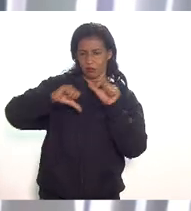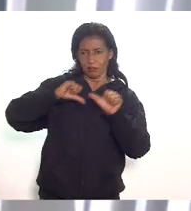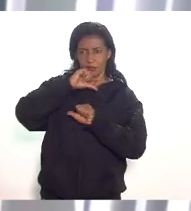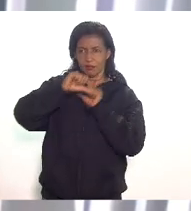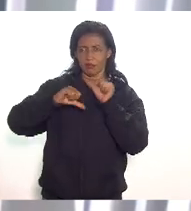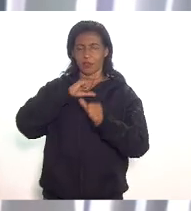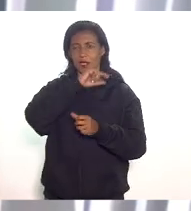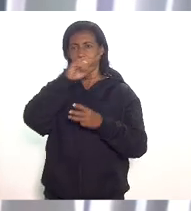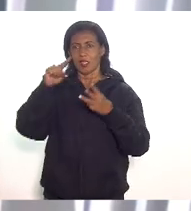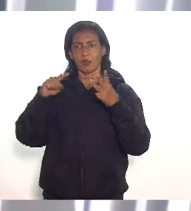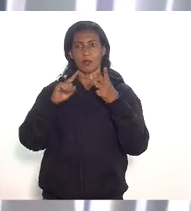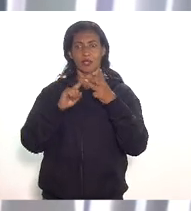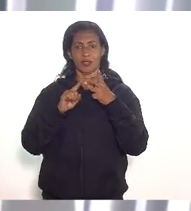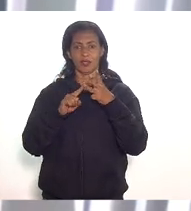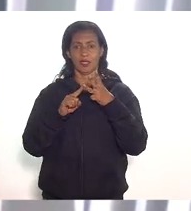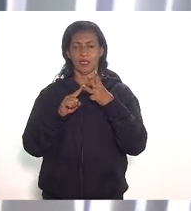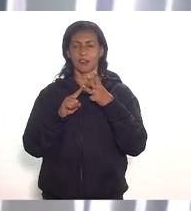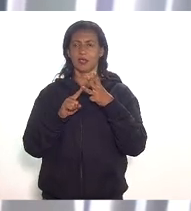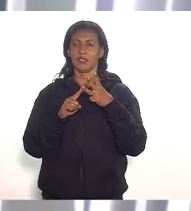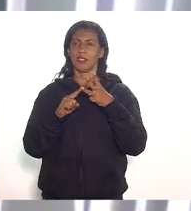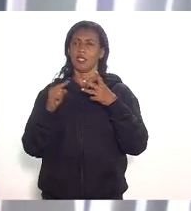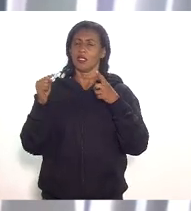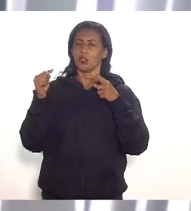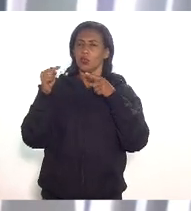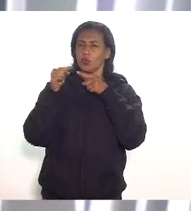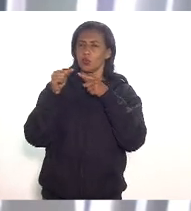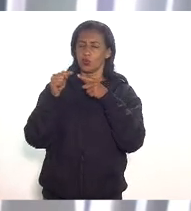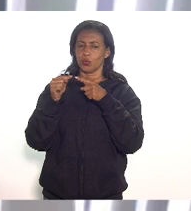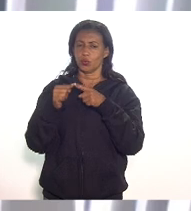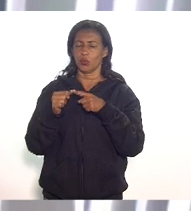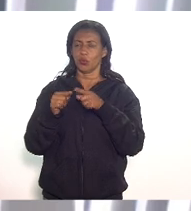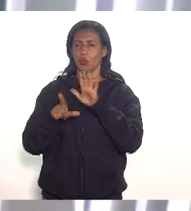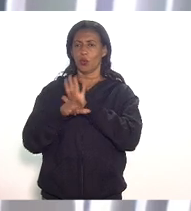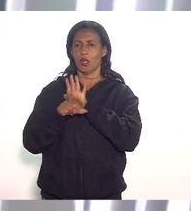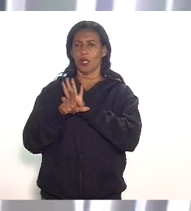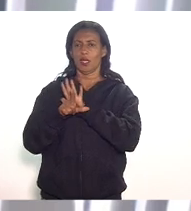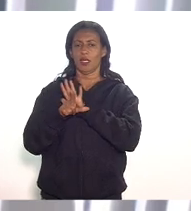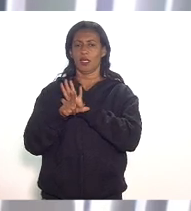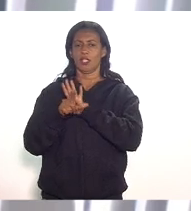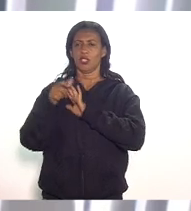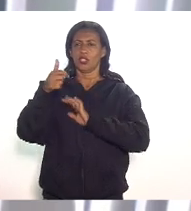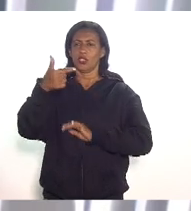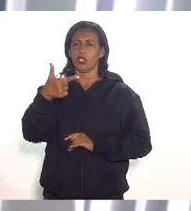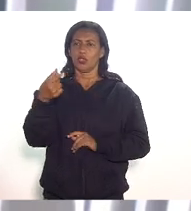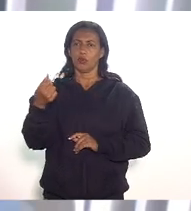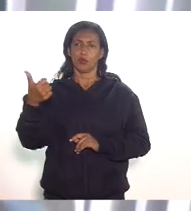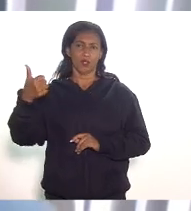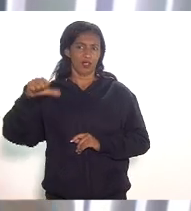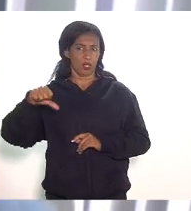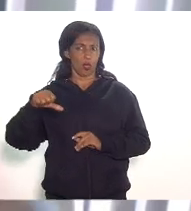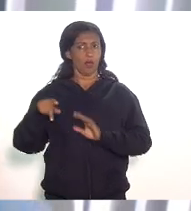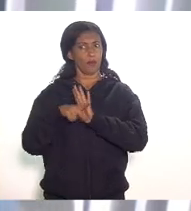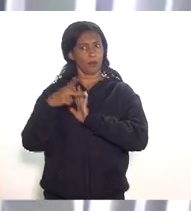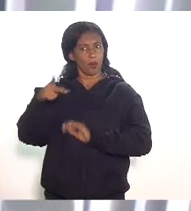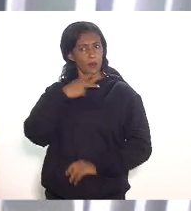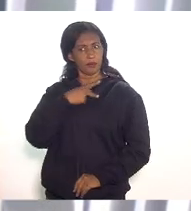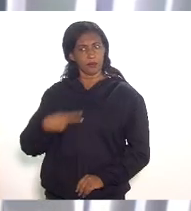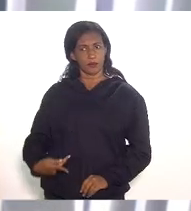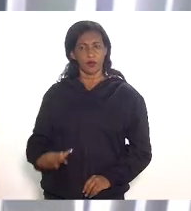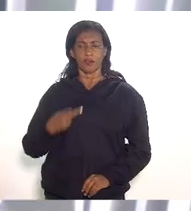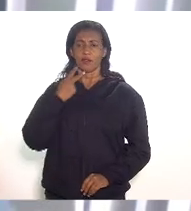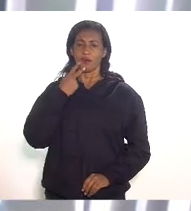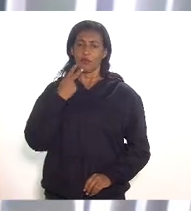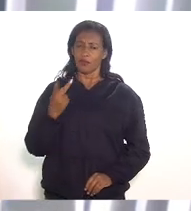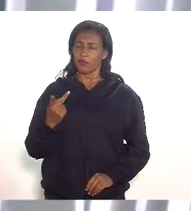uma terceira emenda em sintonia com a lei 8.445 de 2019 de vossa excelência também falando de